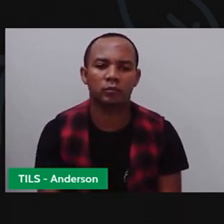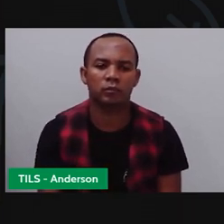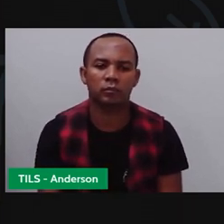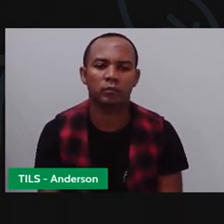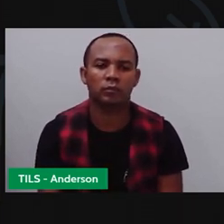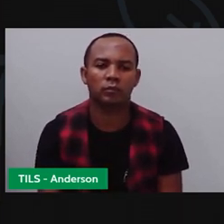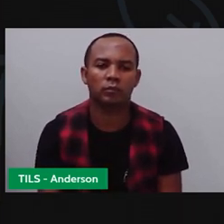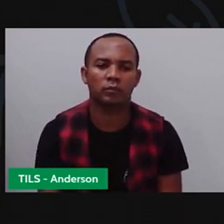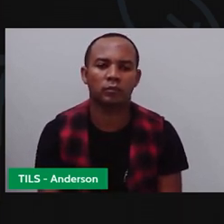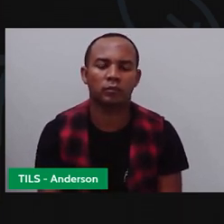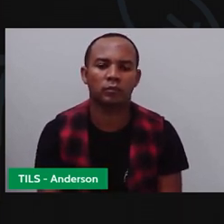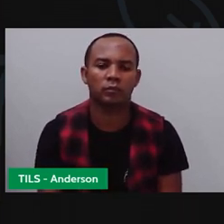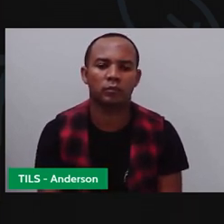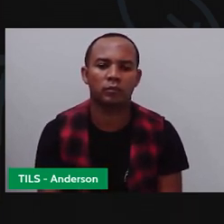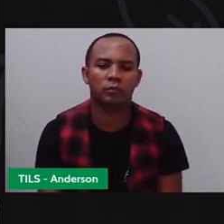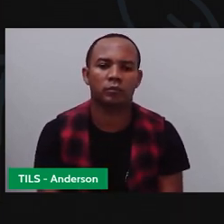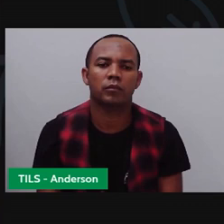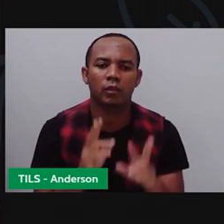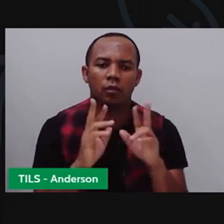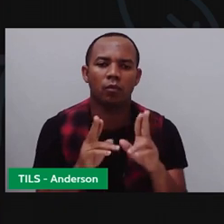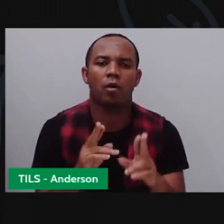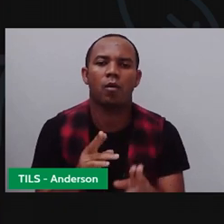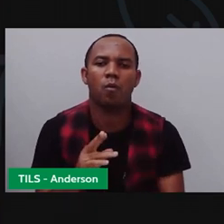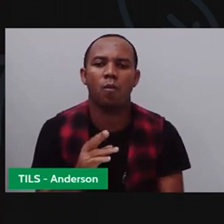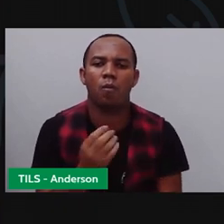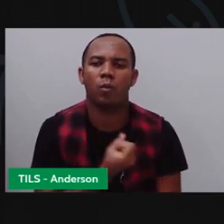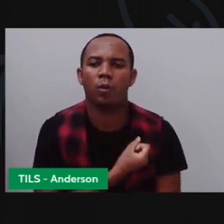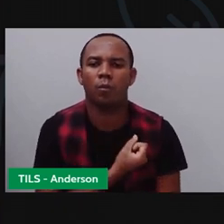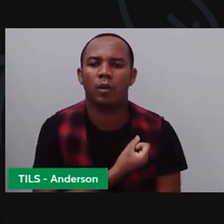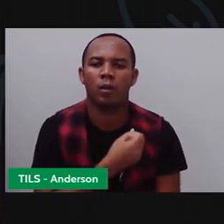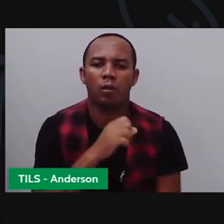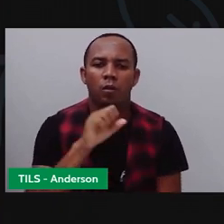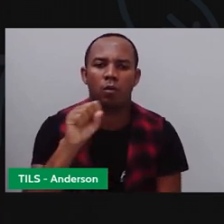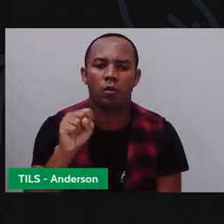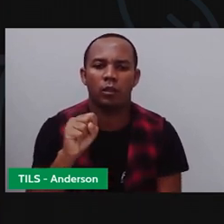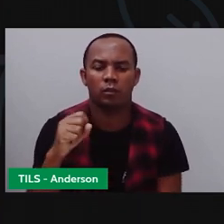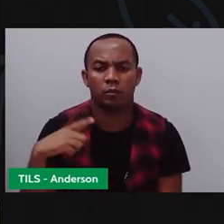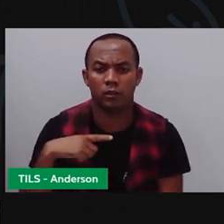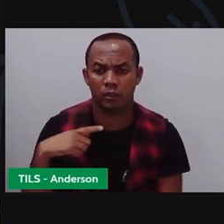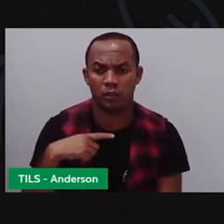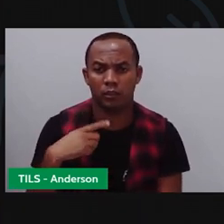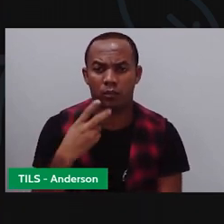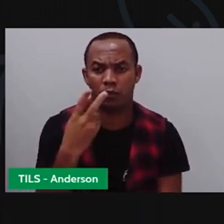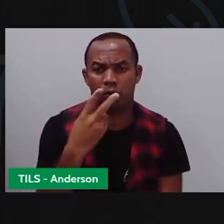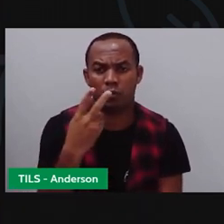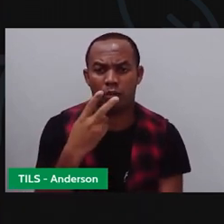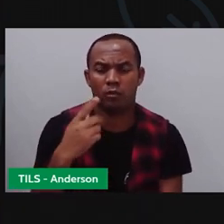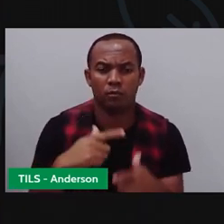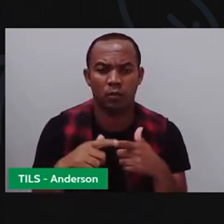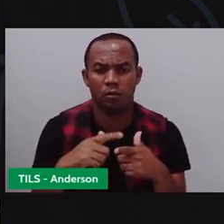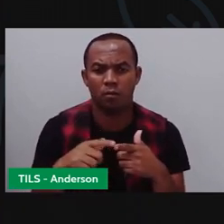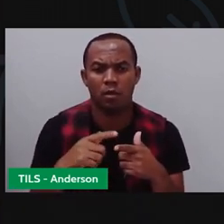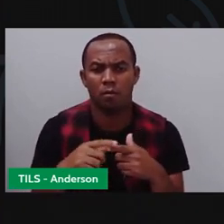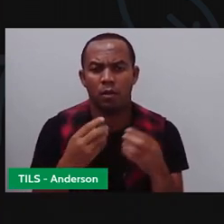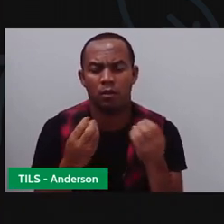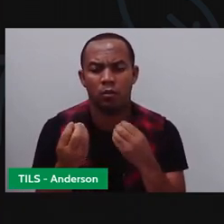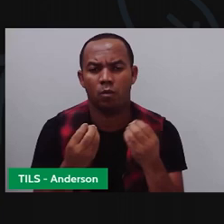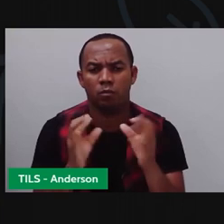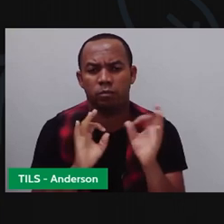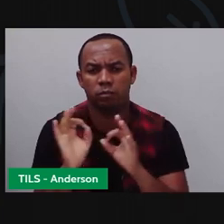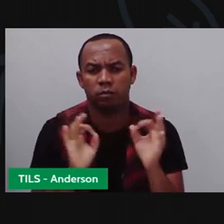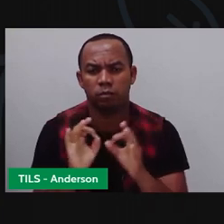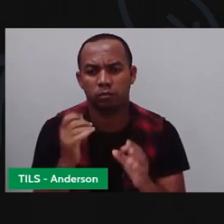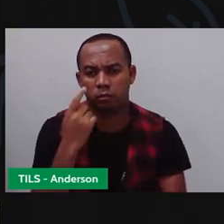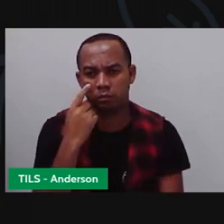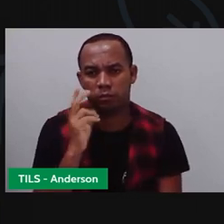Duas vezes quatro, que é igual a oito. Então, eu tenho as duas maneiras de resolver. Vamos voltar lá para o slide agora. A gente vai ficar